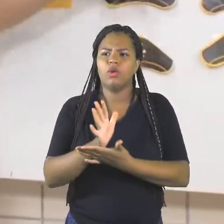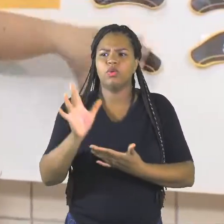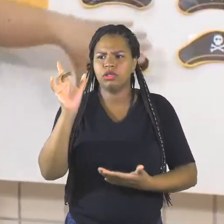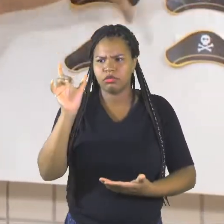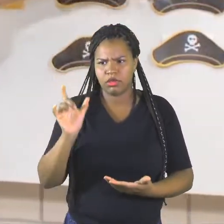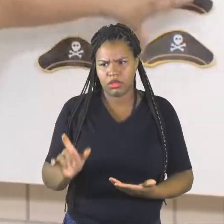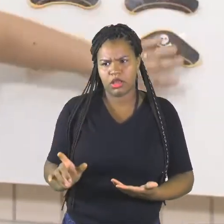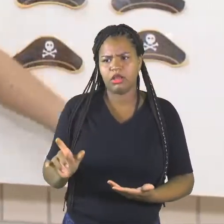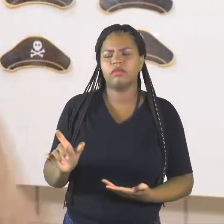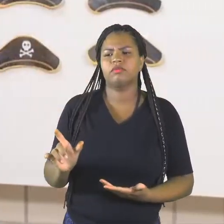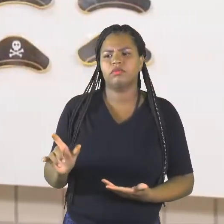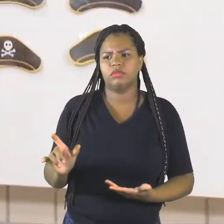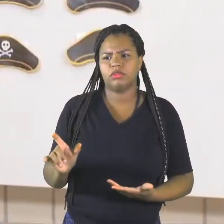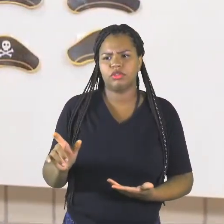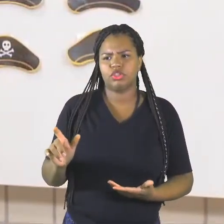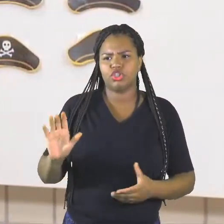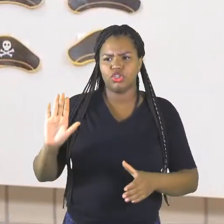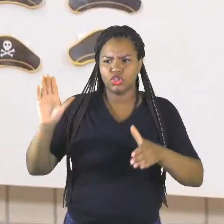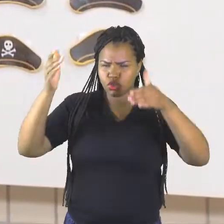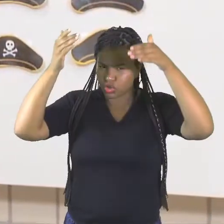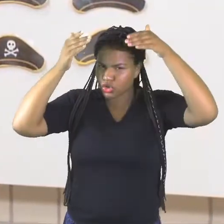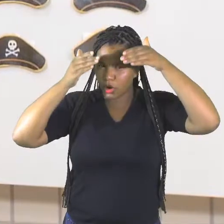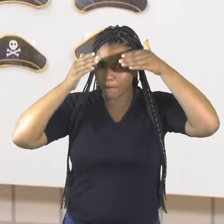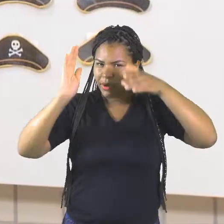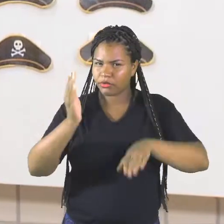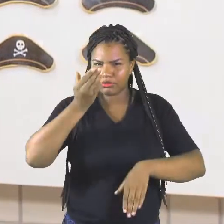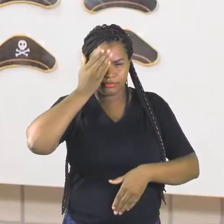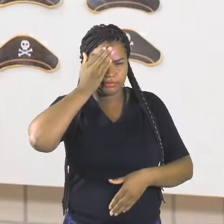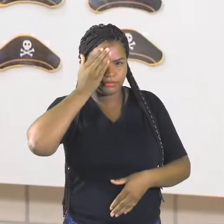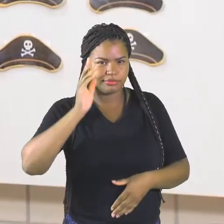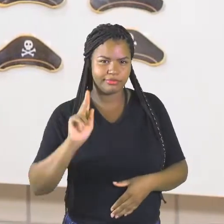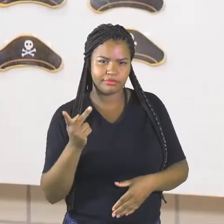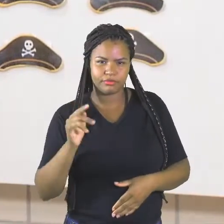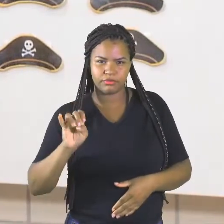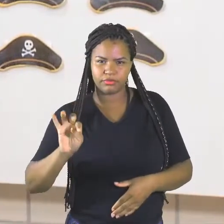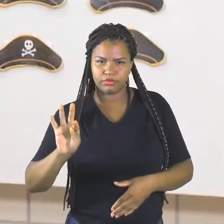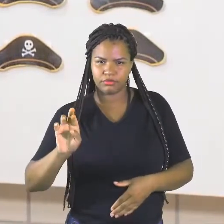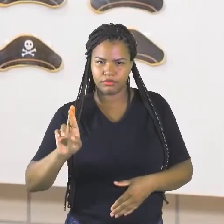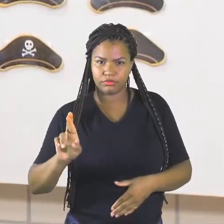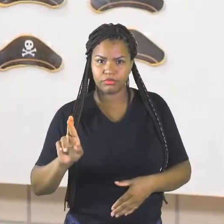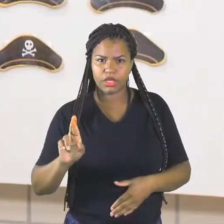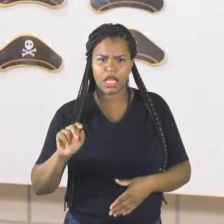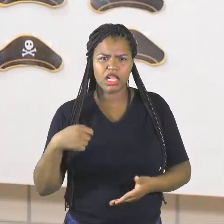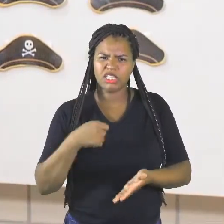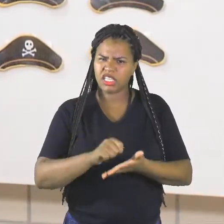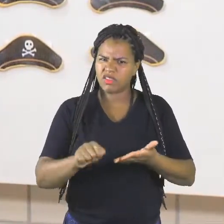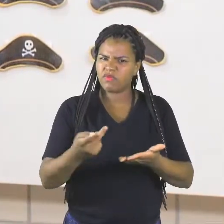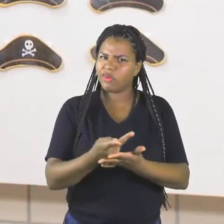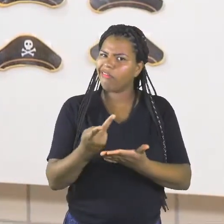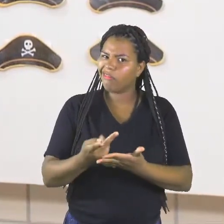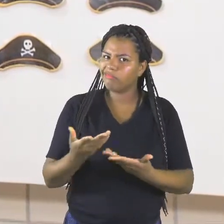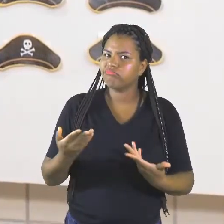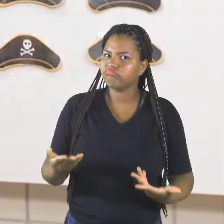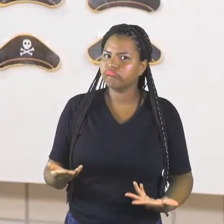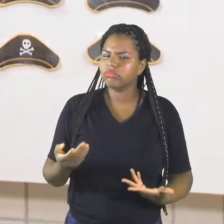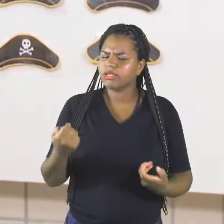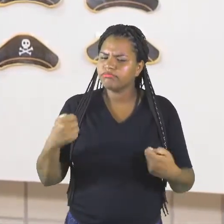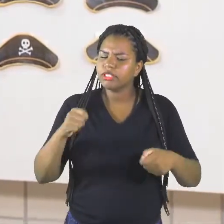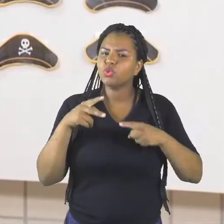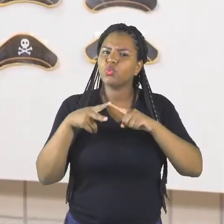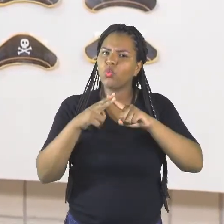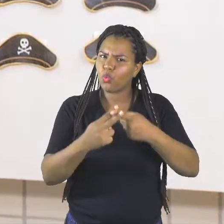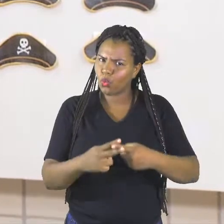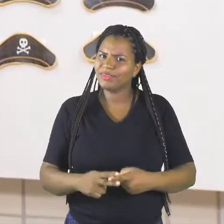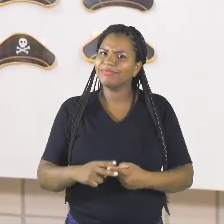aqui, ó, no chapéu do pirata Eito, que ele não escreveu corretamente. E ele teve que corrigir